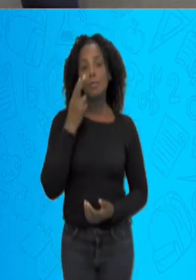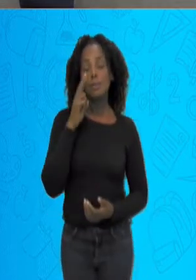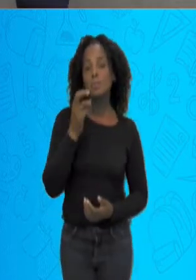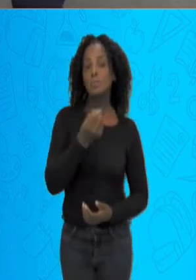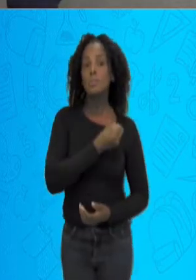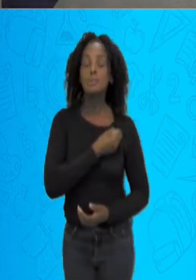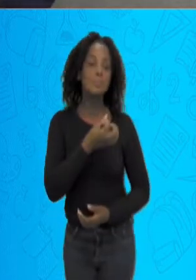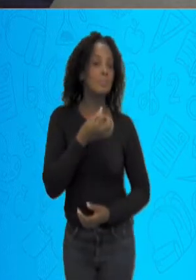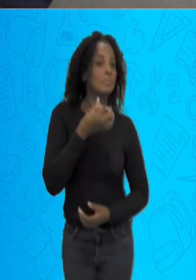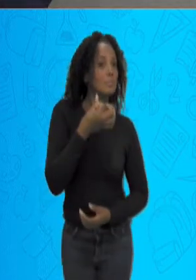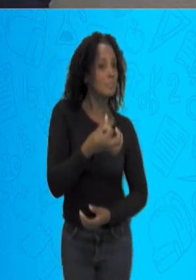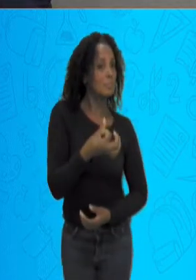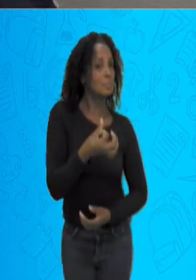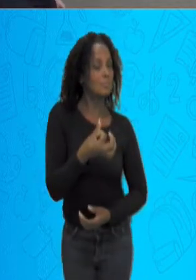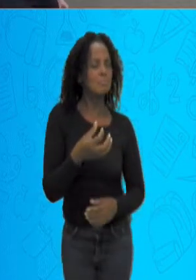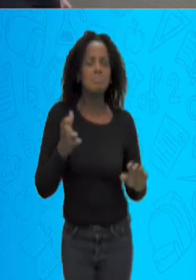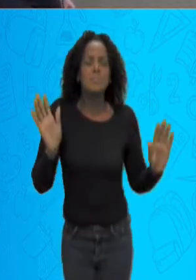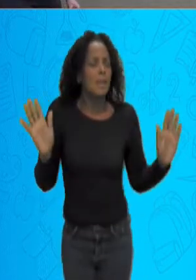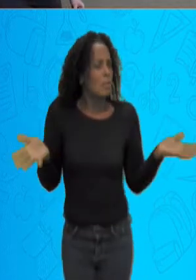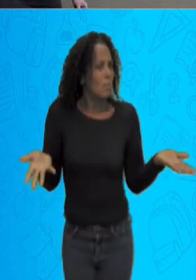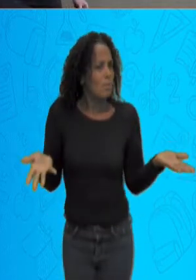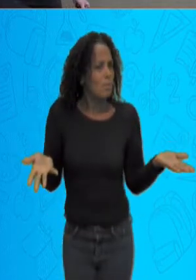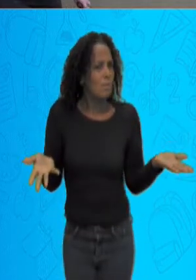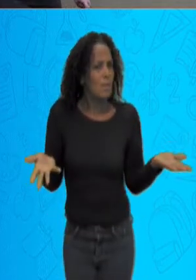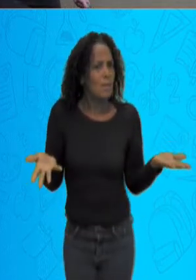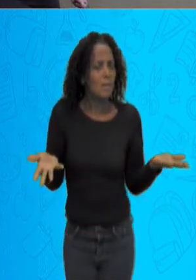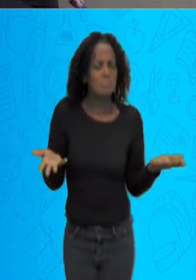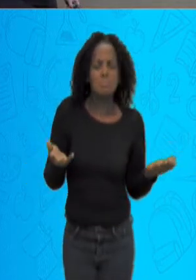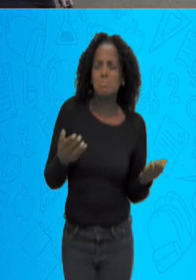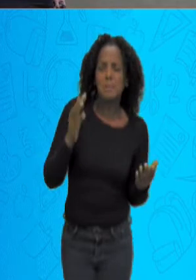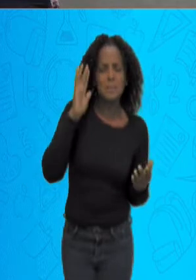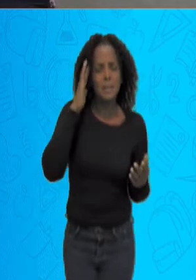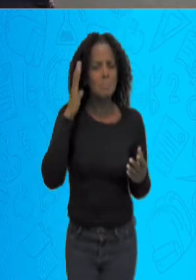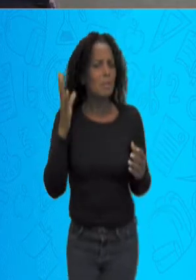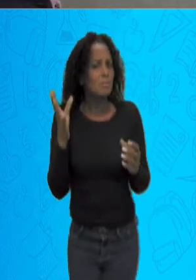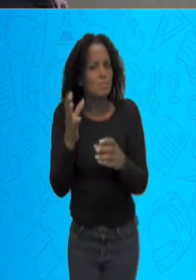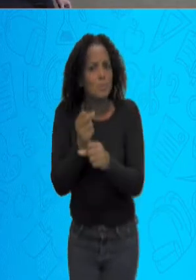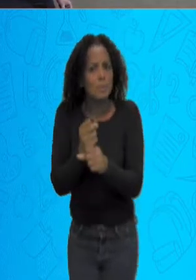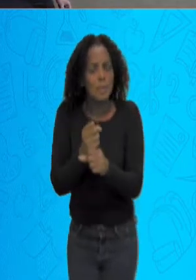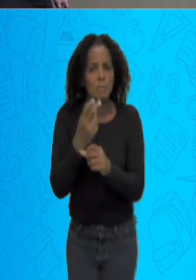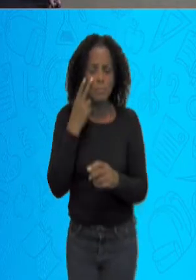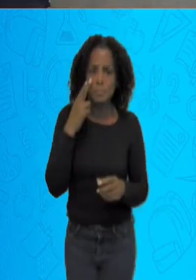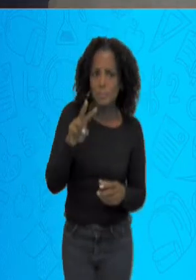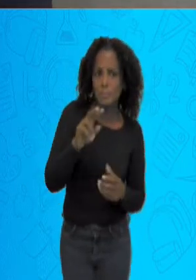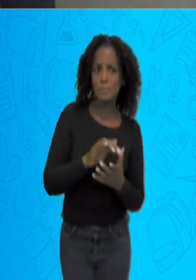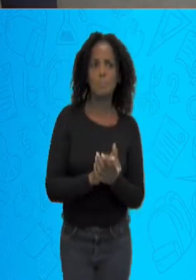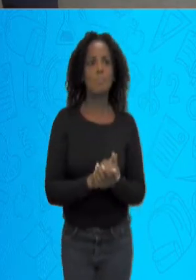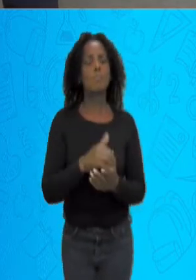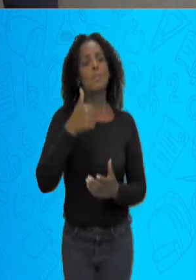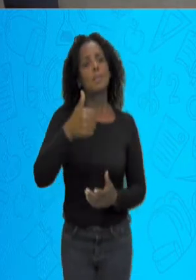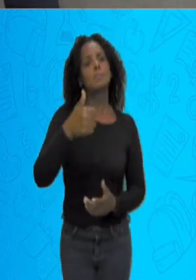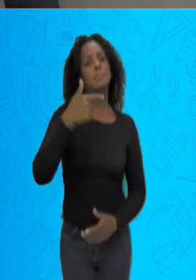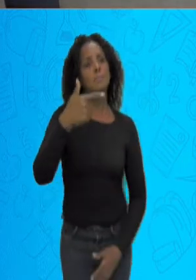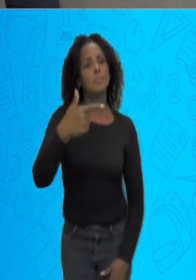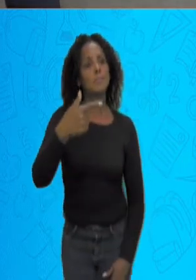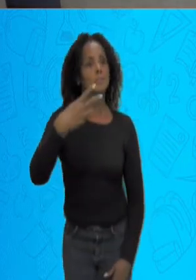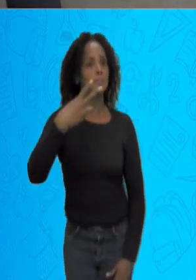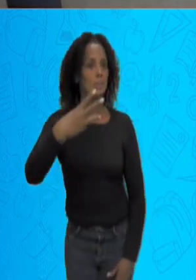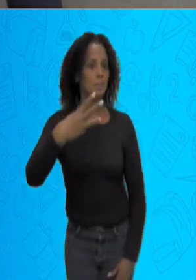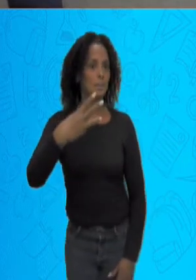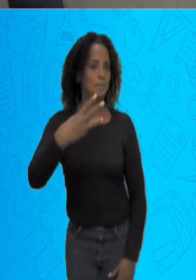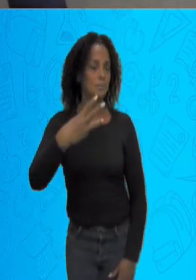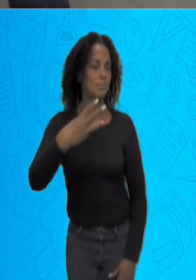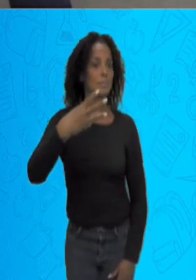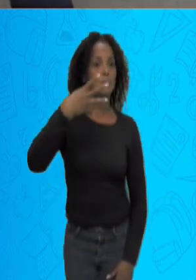seis aqui, tá vendo? E agora, para a gente saber o total que nós temos. Vamos ver? Um, dois,